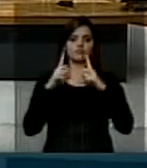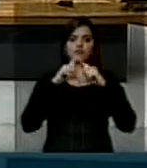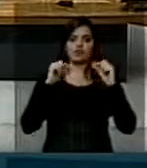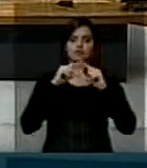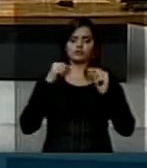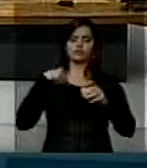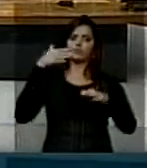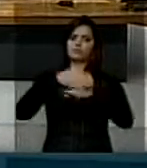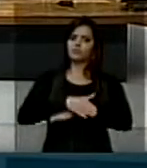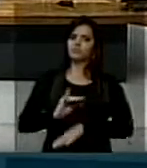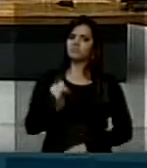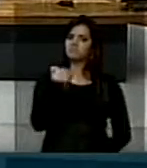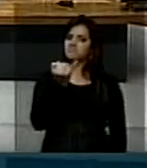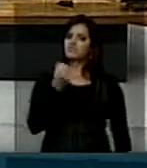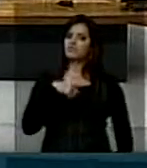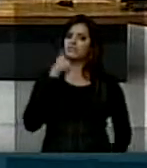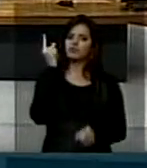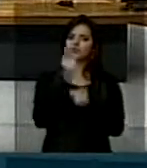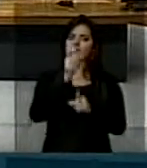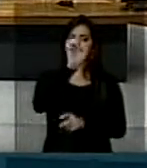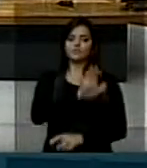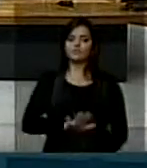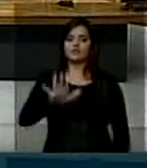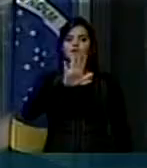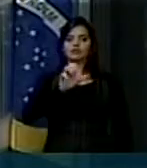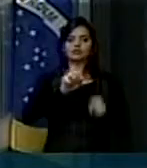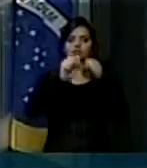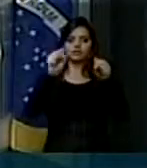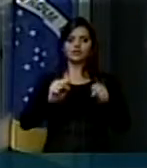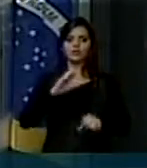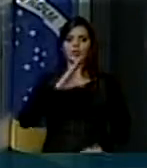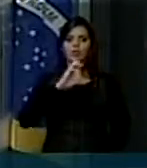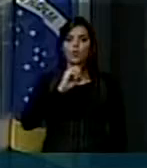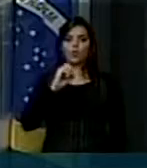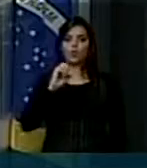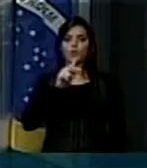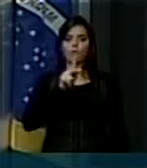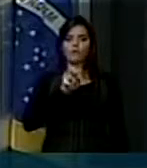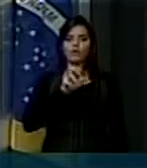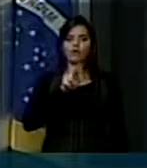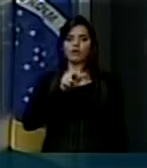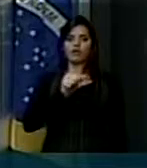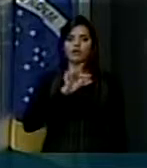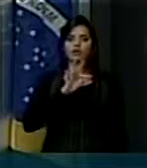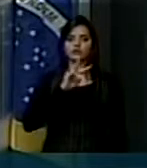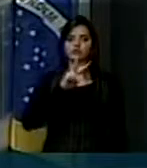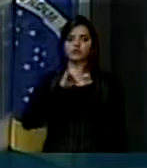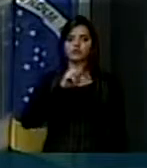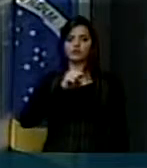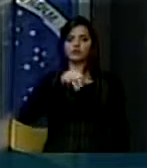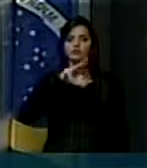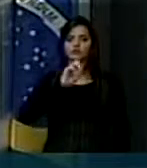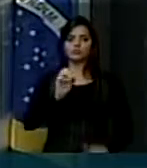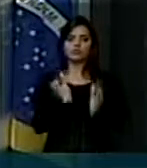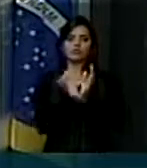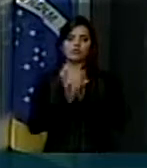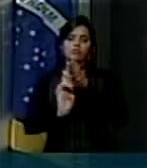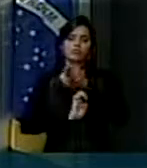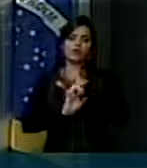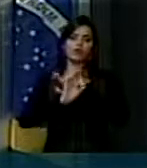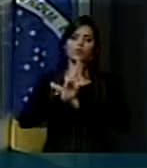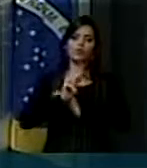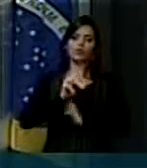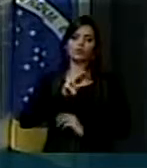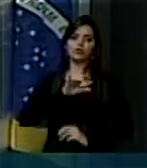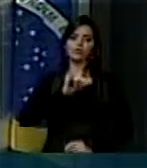de um encontro nacional do sistema de cooperativismo através das Unimed, que tem, assim de tudo, a missão